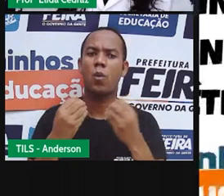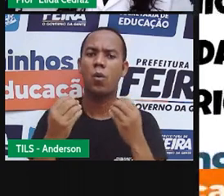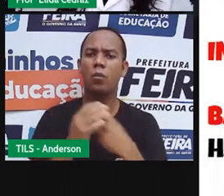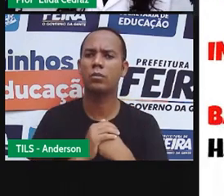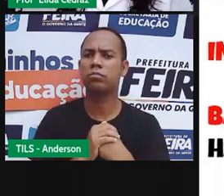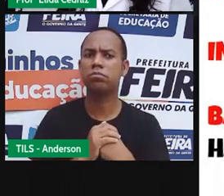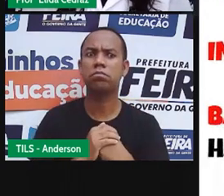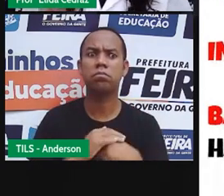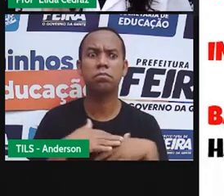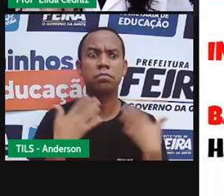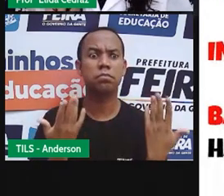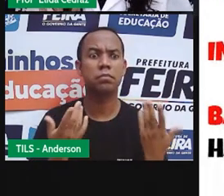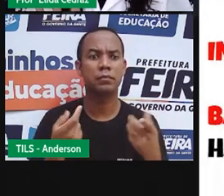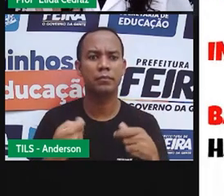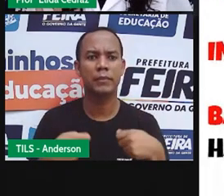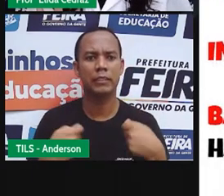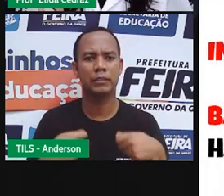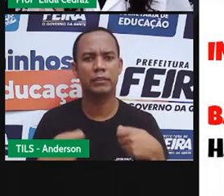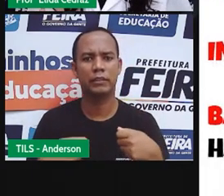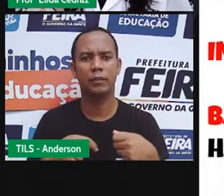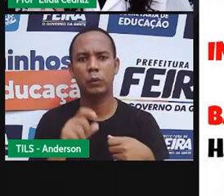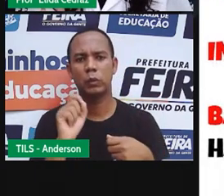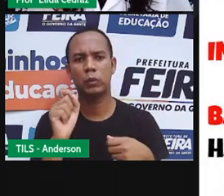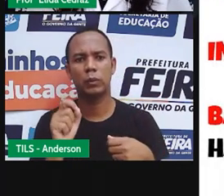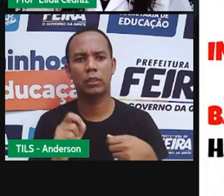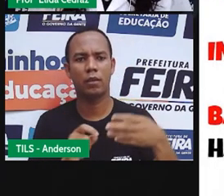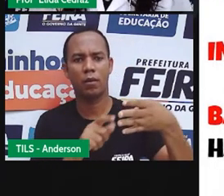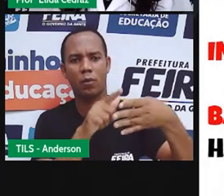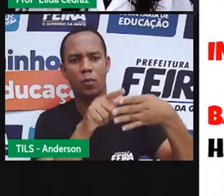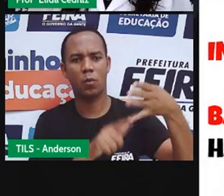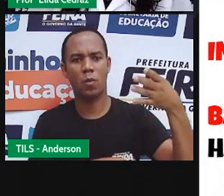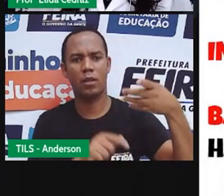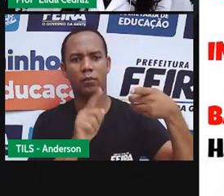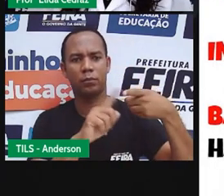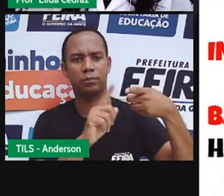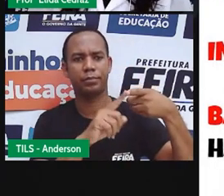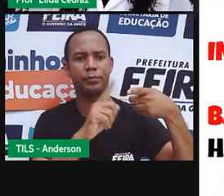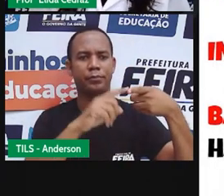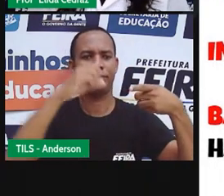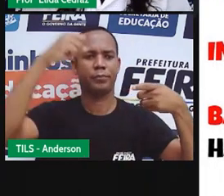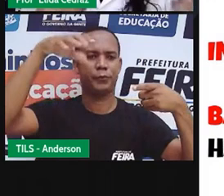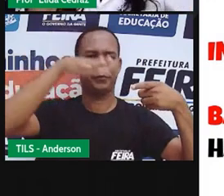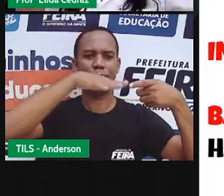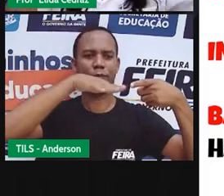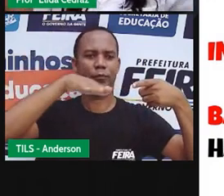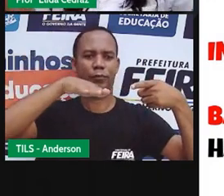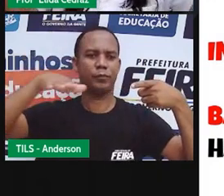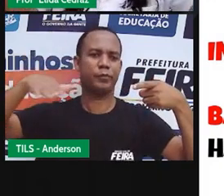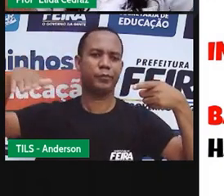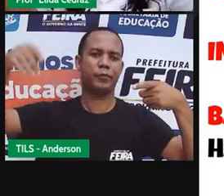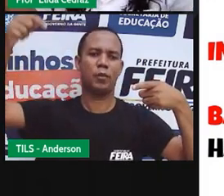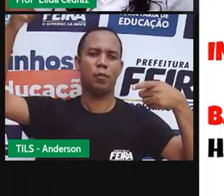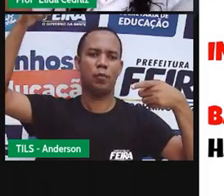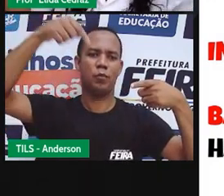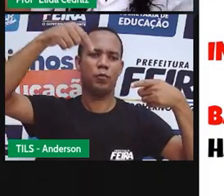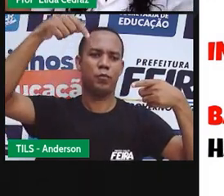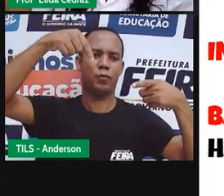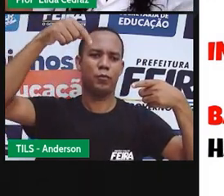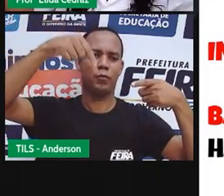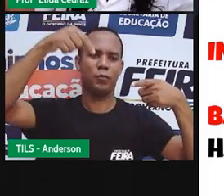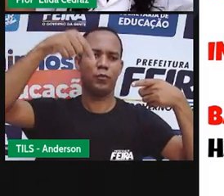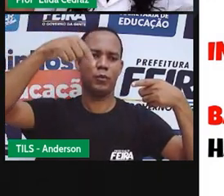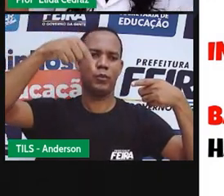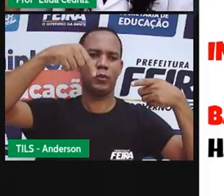Para isso acontecer, precisamos de quatro componentes. Os painéis solares, que recebem a energia